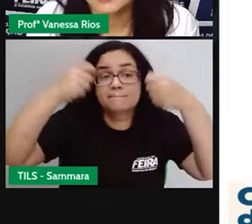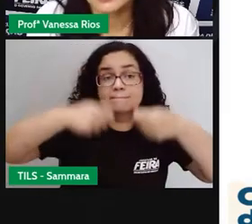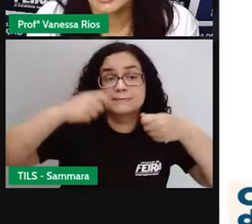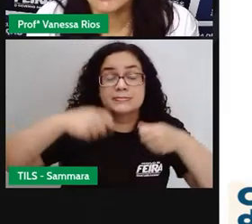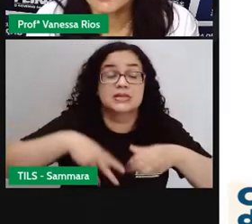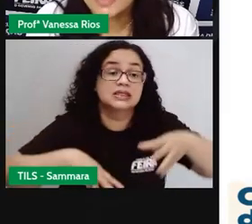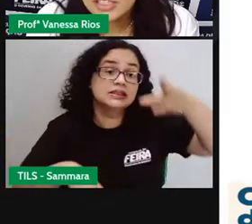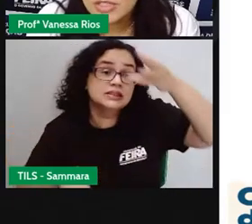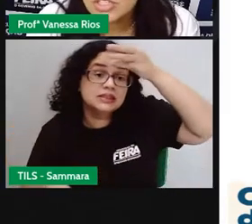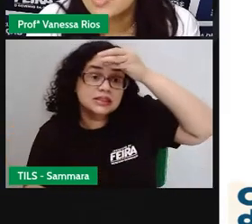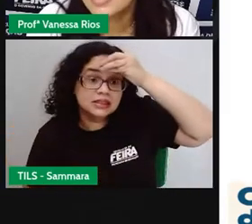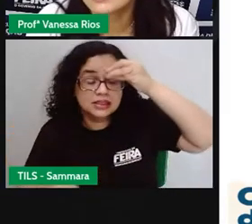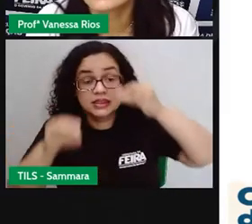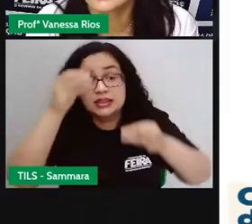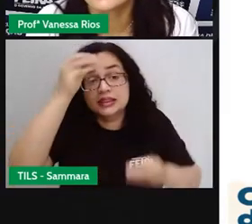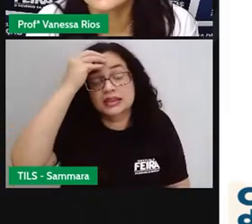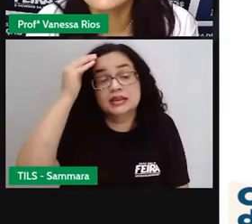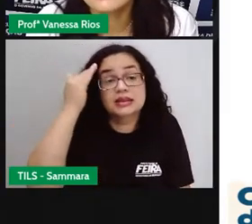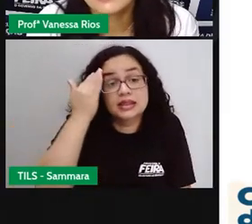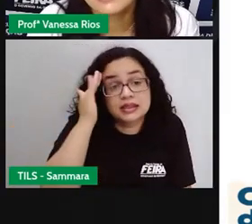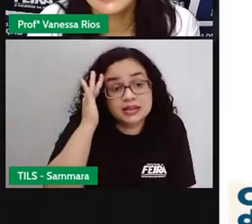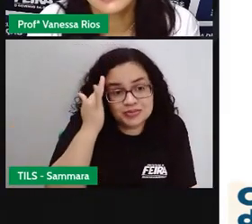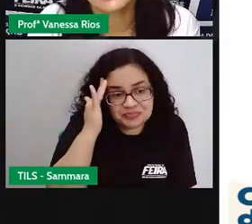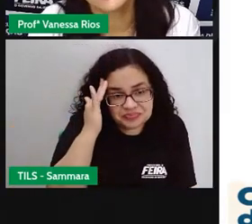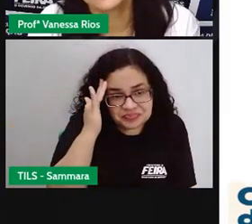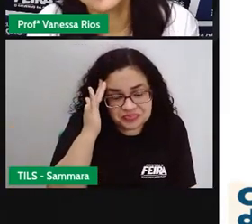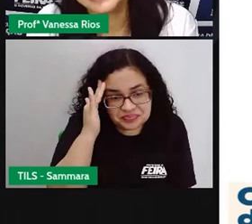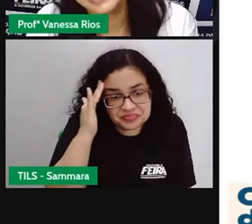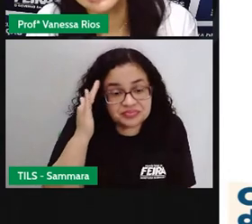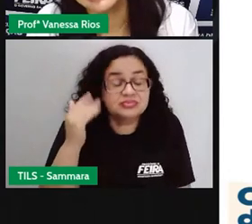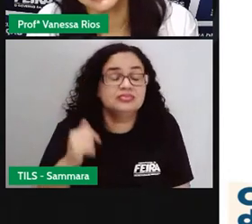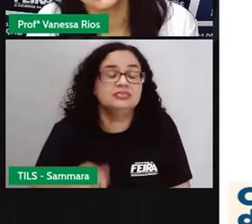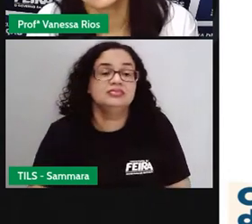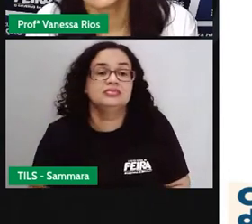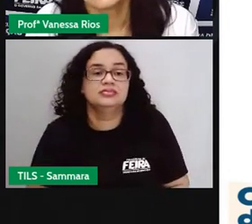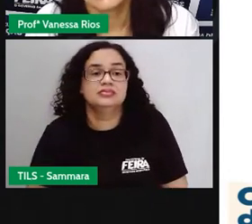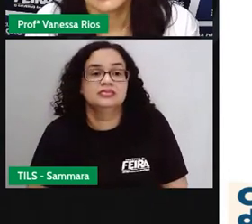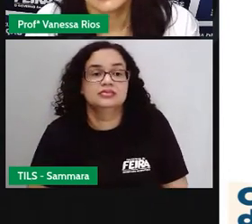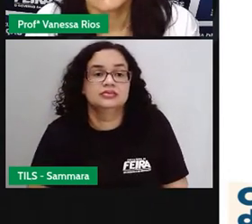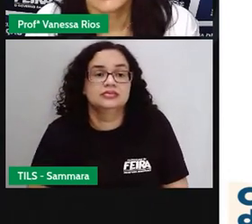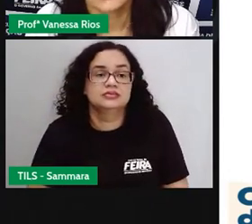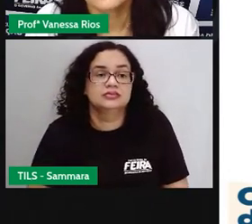absorvida. A gente precisa entender, compreender,